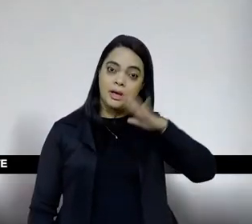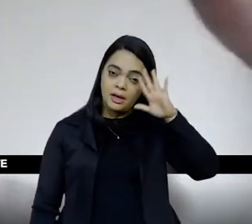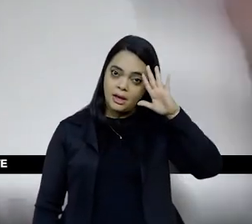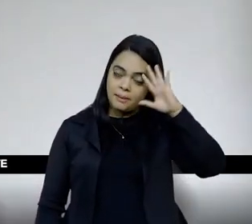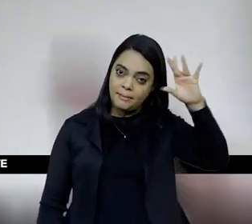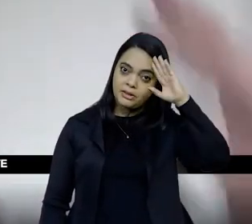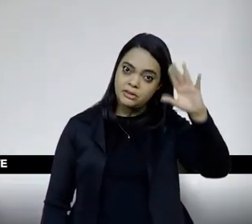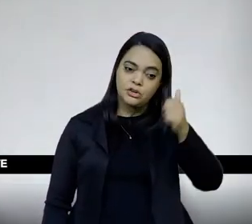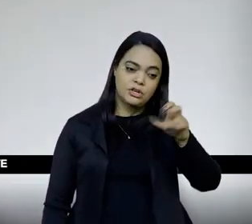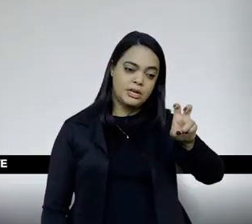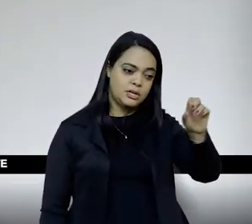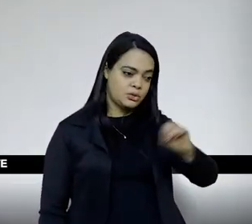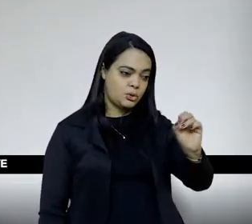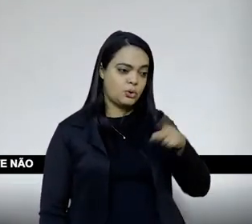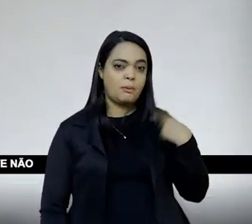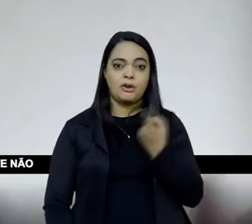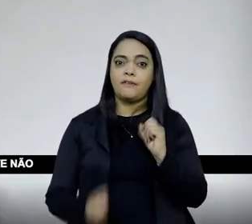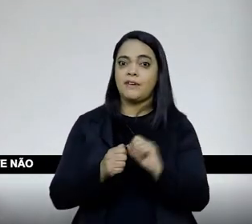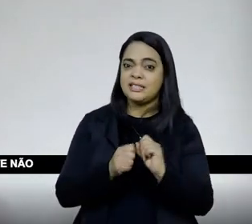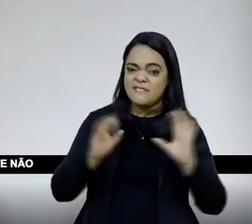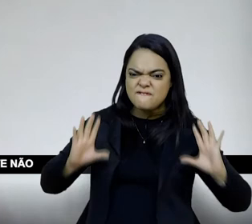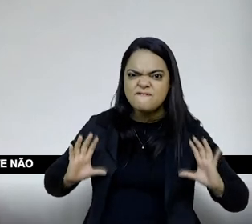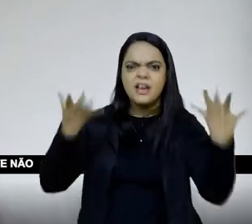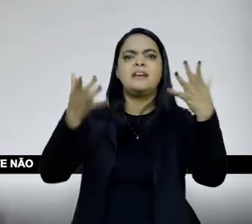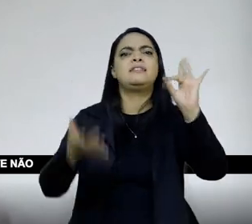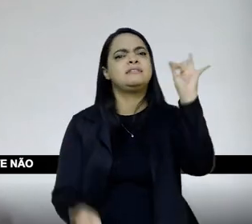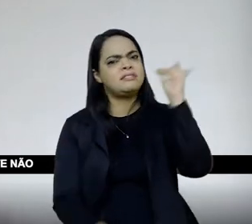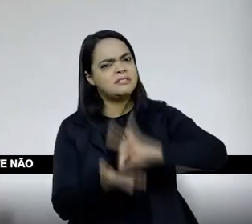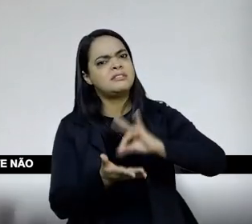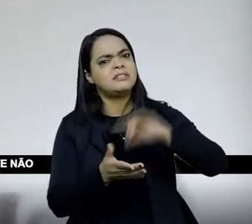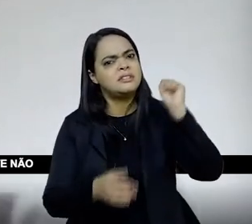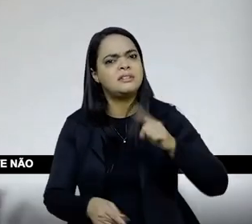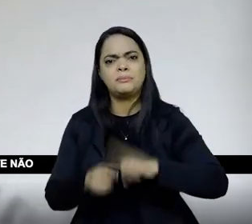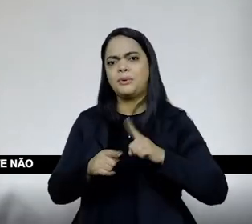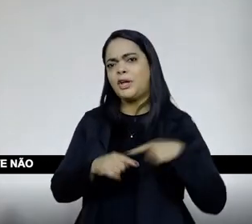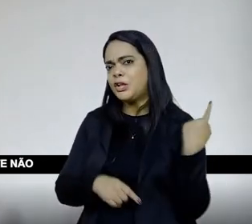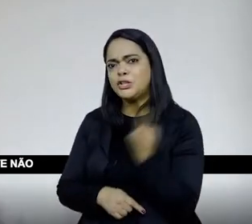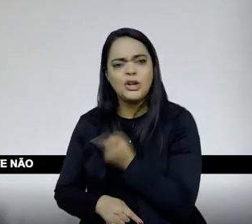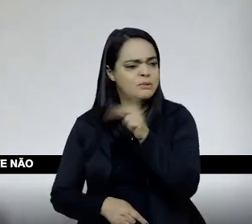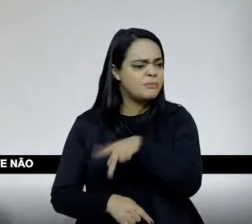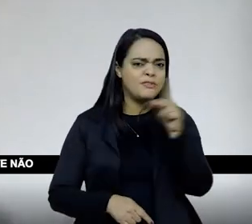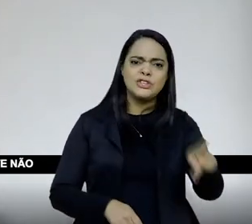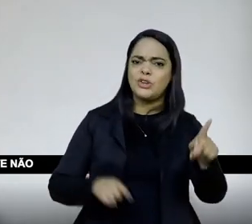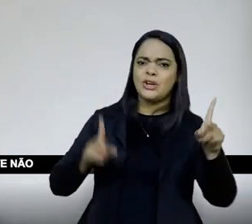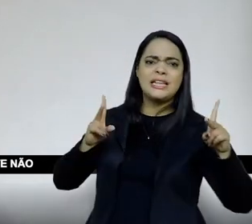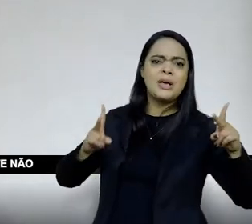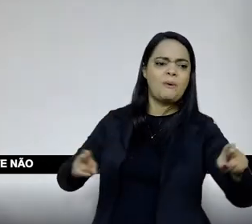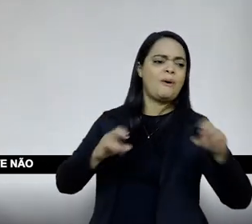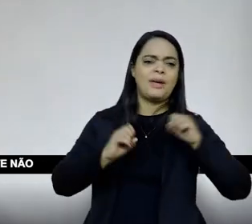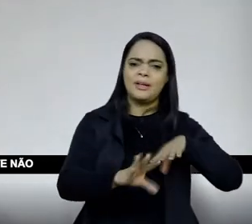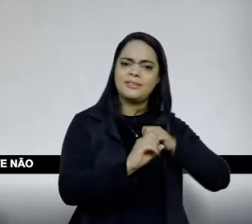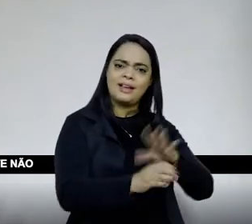festa, faça coisa, faça parte de ideia de que nós somos professores como as outras professoras da educação básica,